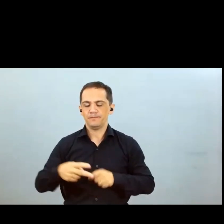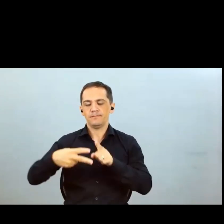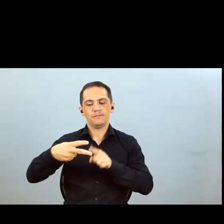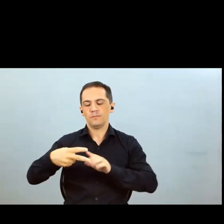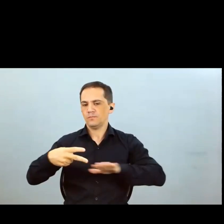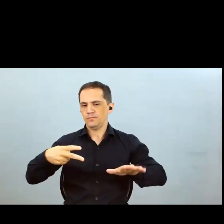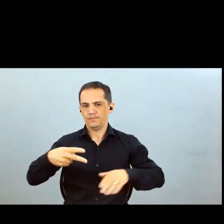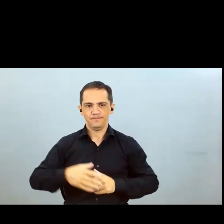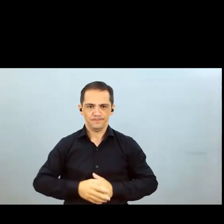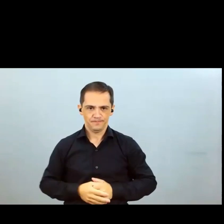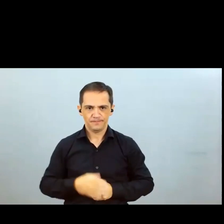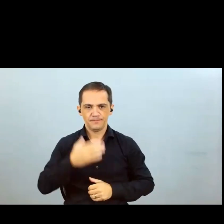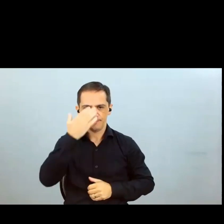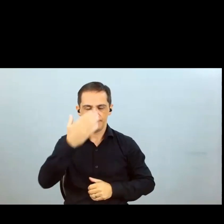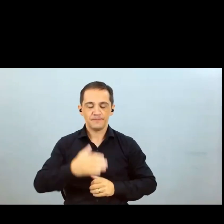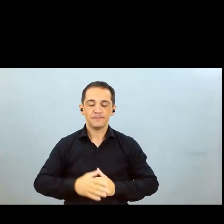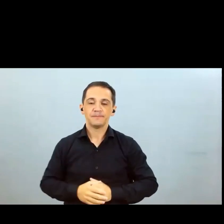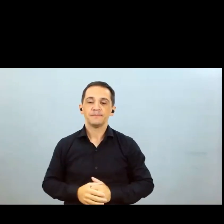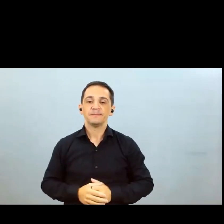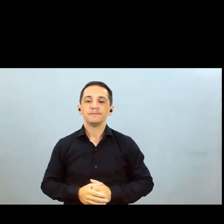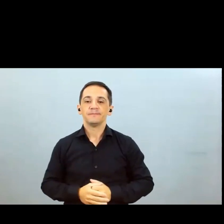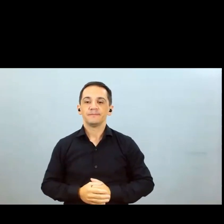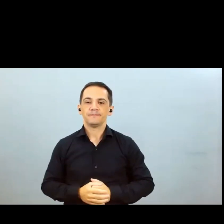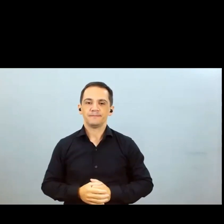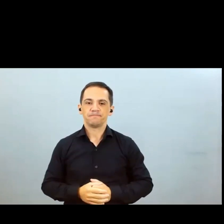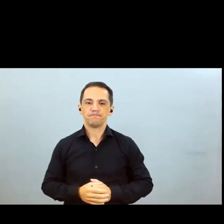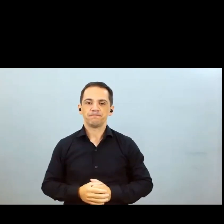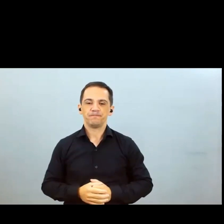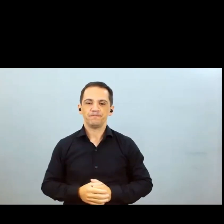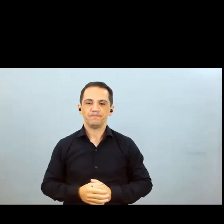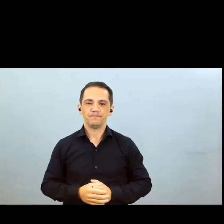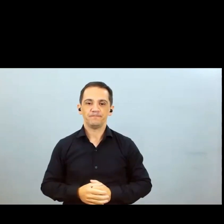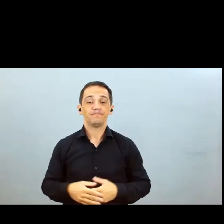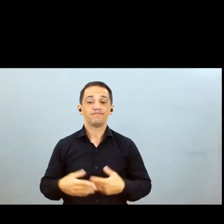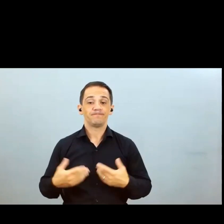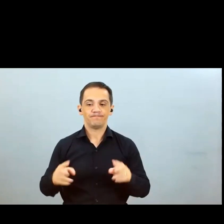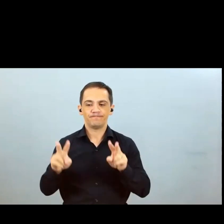Perfeito, Henrique. Obrigado pelas perguntas. Sobre as produtividades,